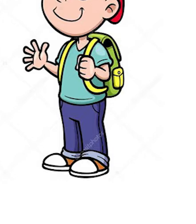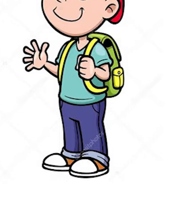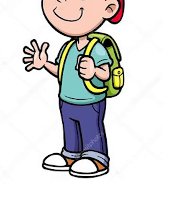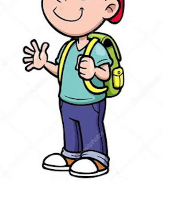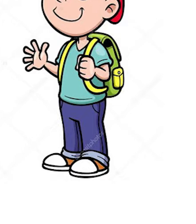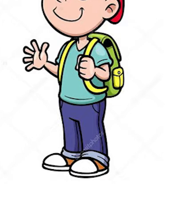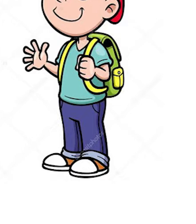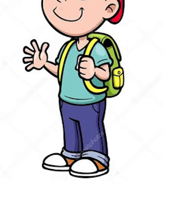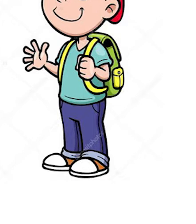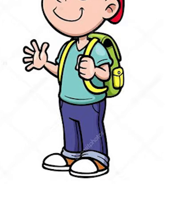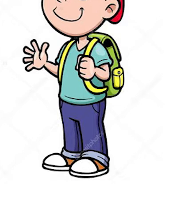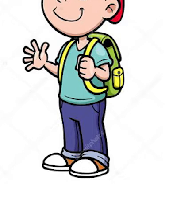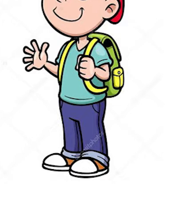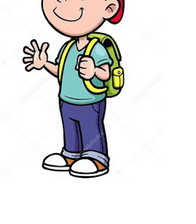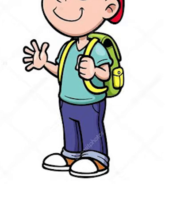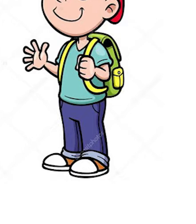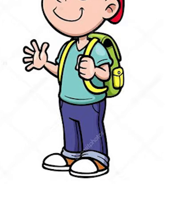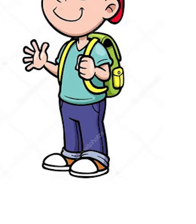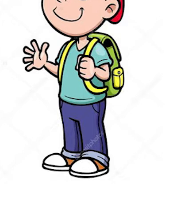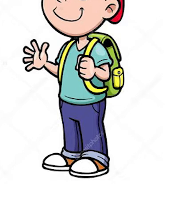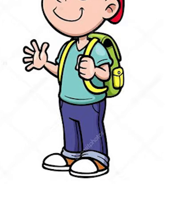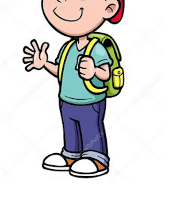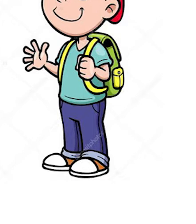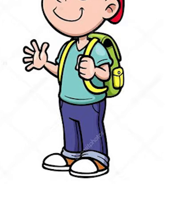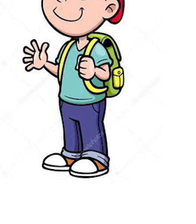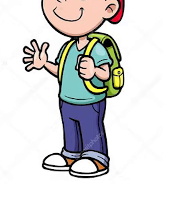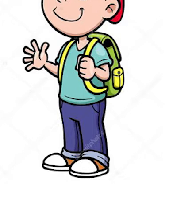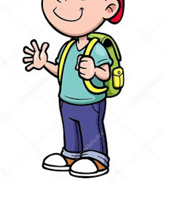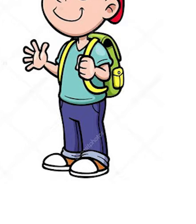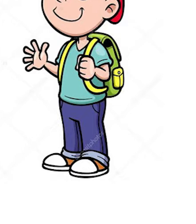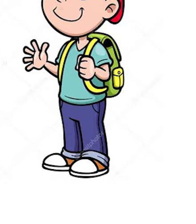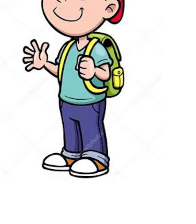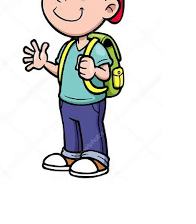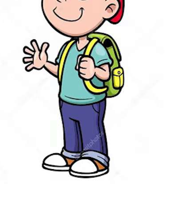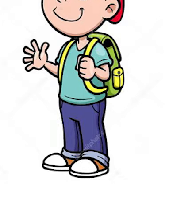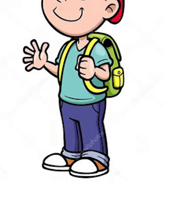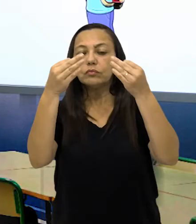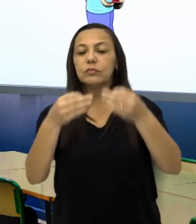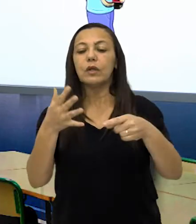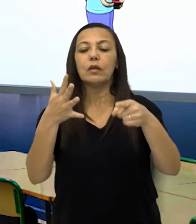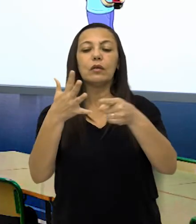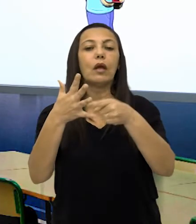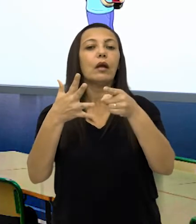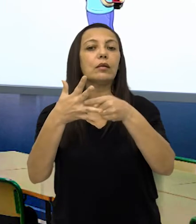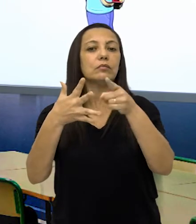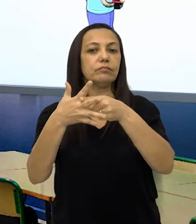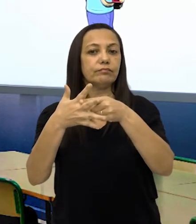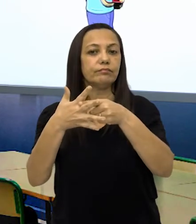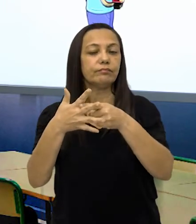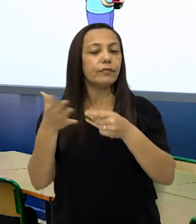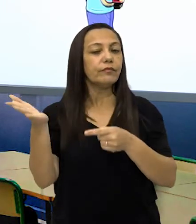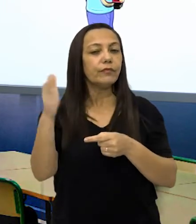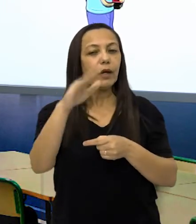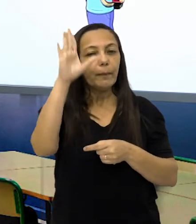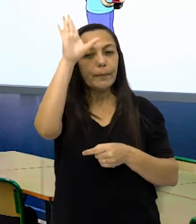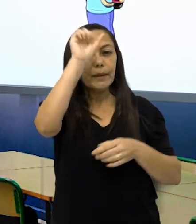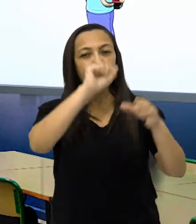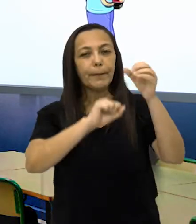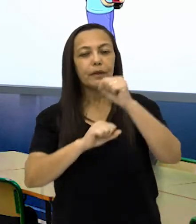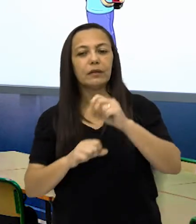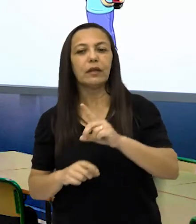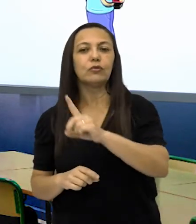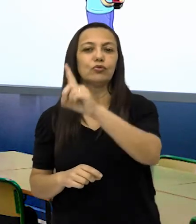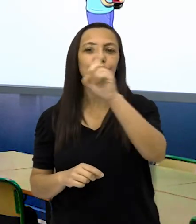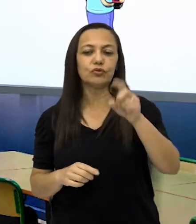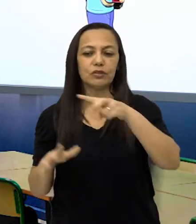dados fundamentais para encontrar uma data no calendário. Vamos agora aprender um pouquinho sobre os dias da